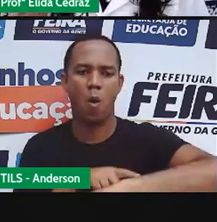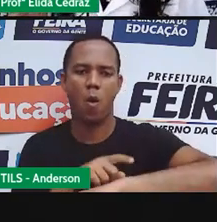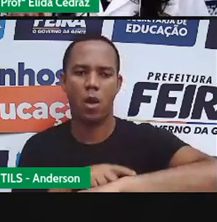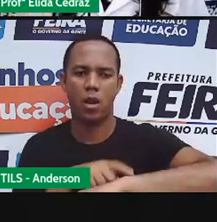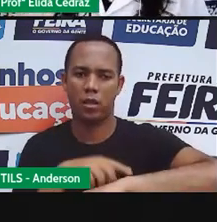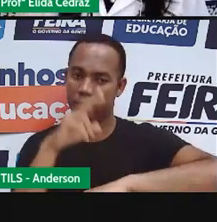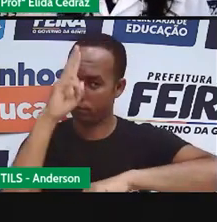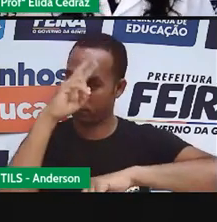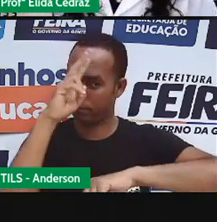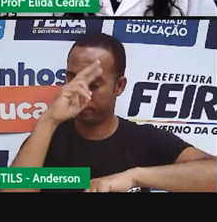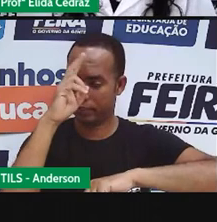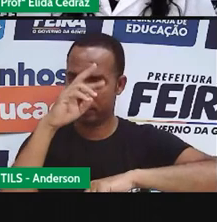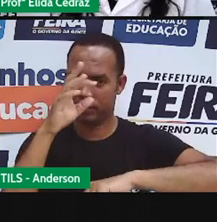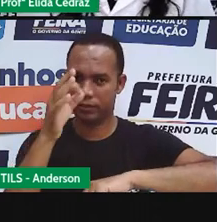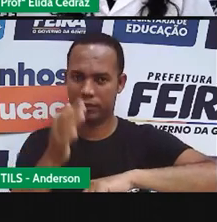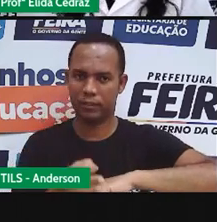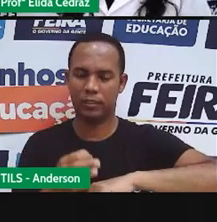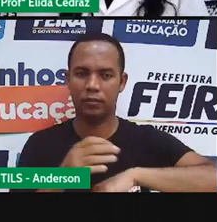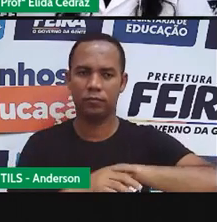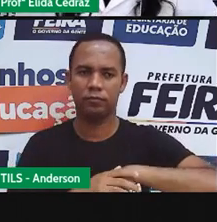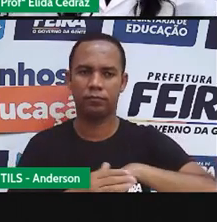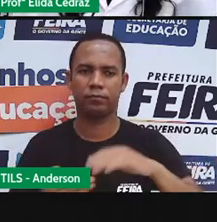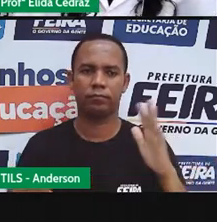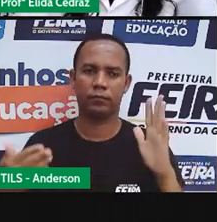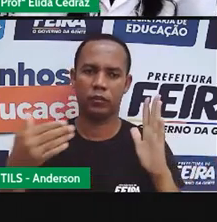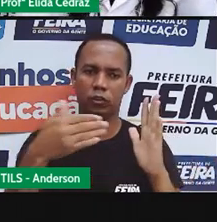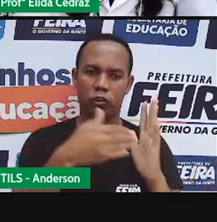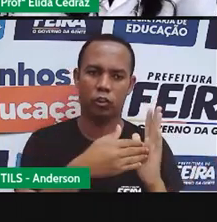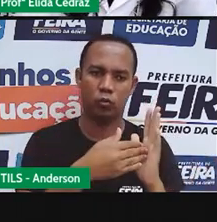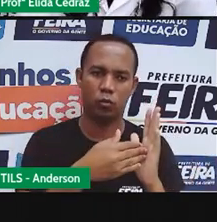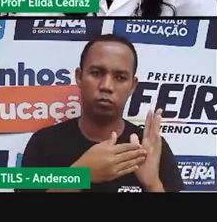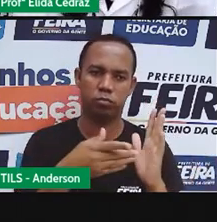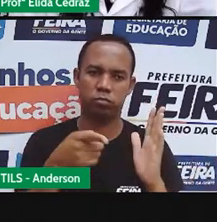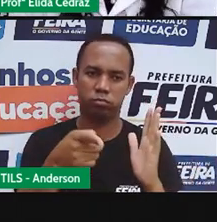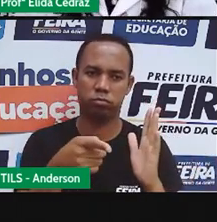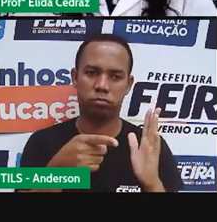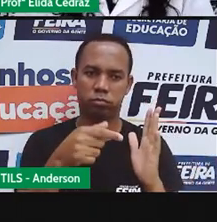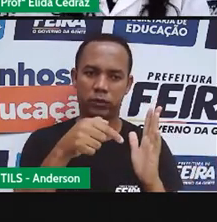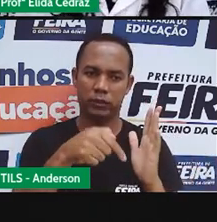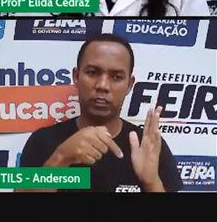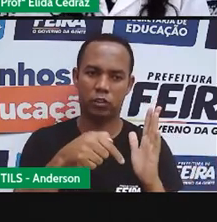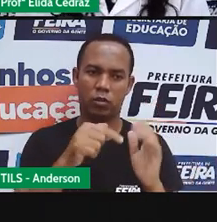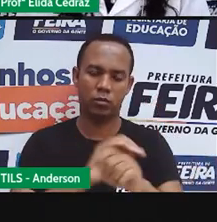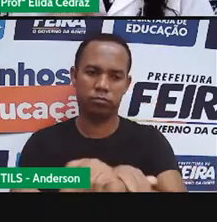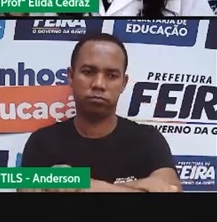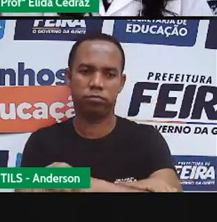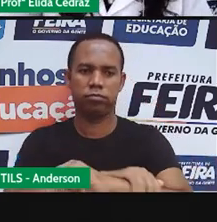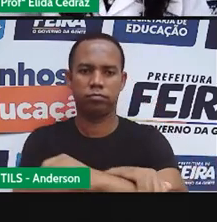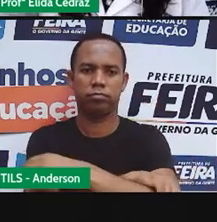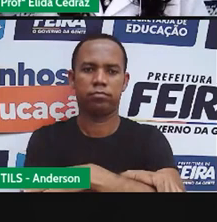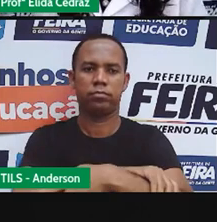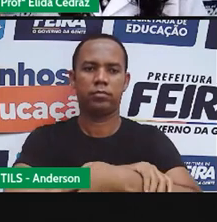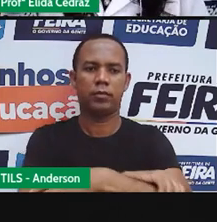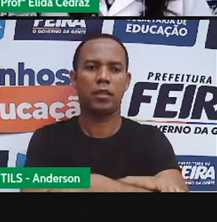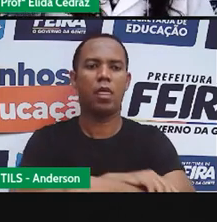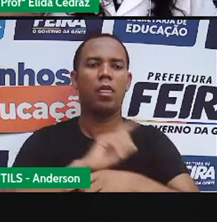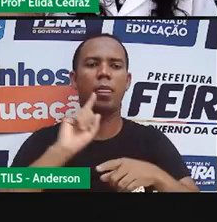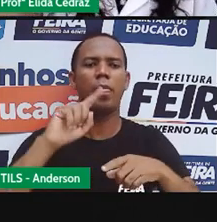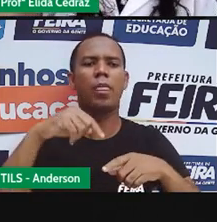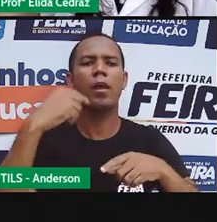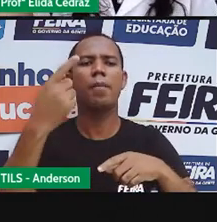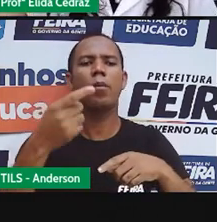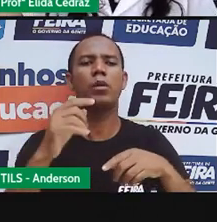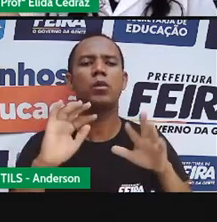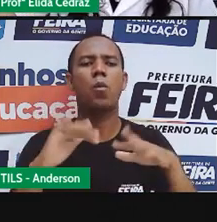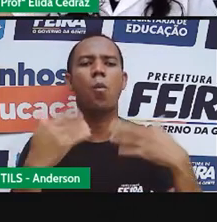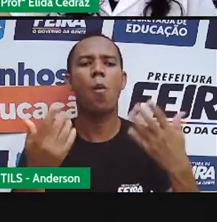horário correio. Chegaram na praia, passou o protetor solar sete horas. Qual é o próximo horário